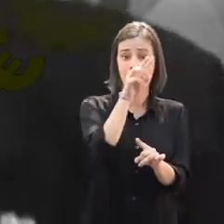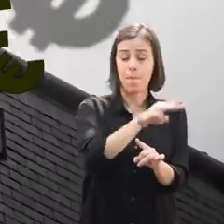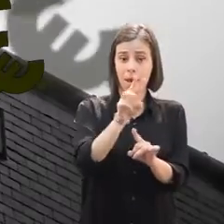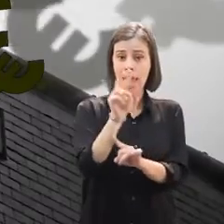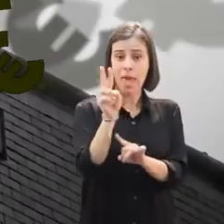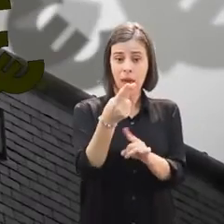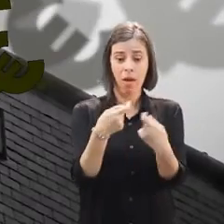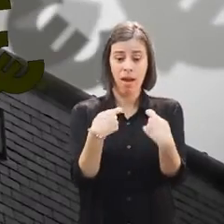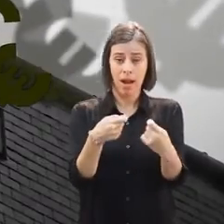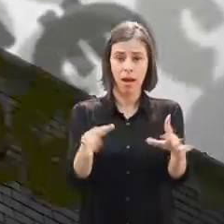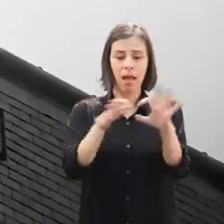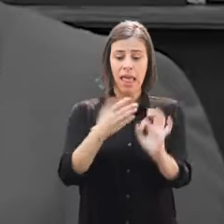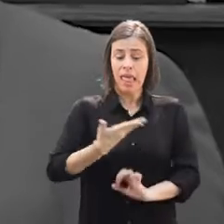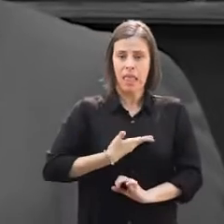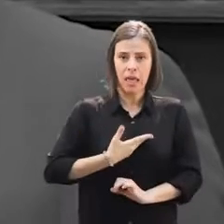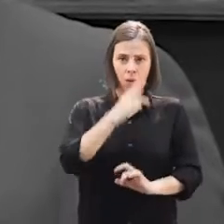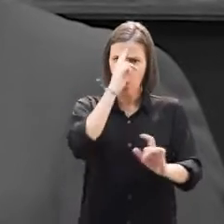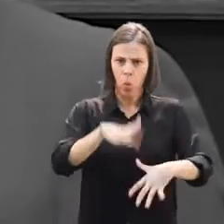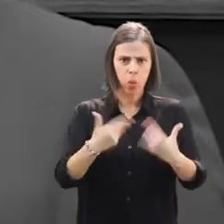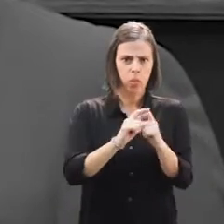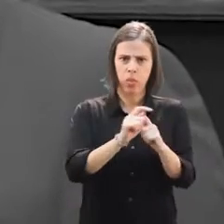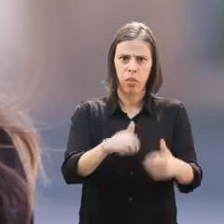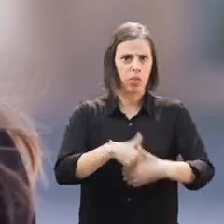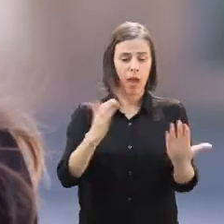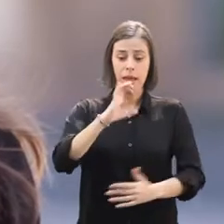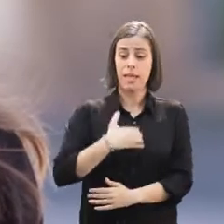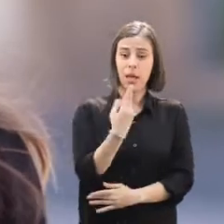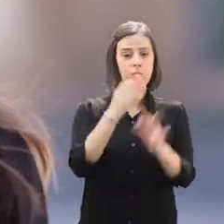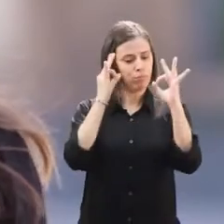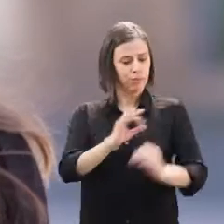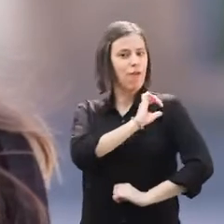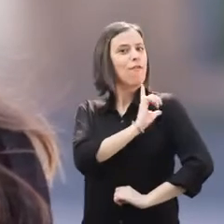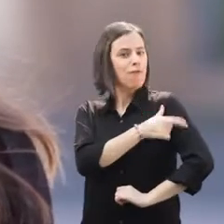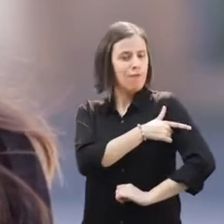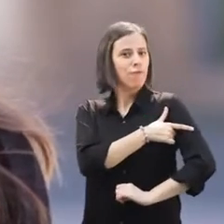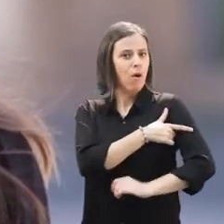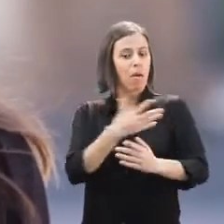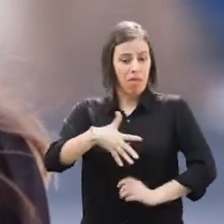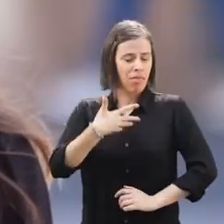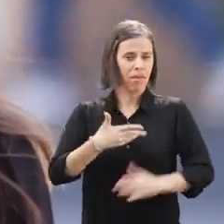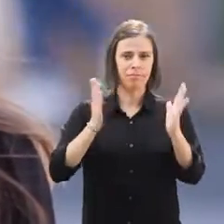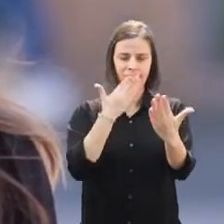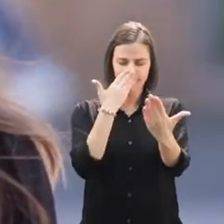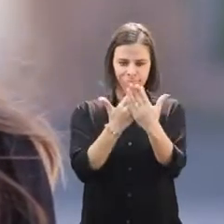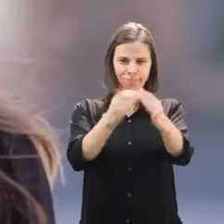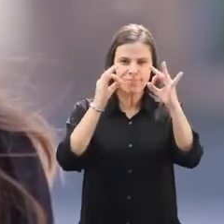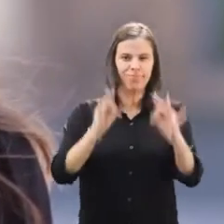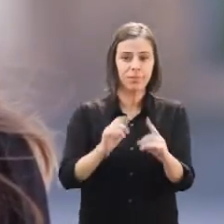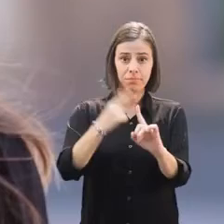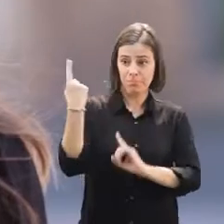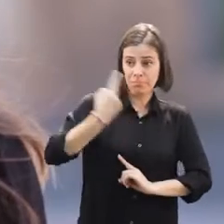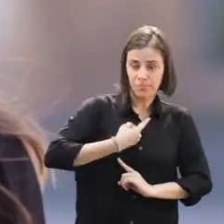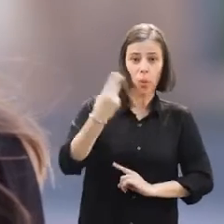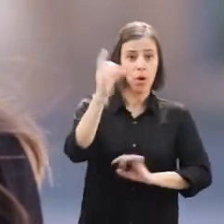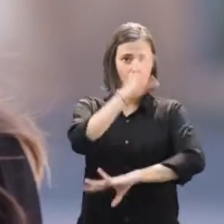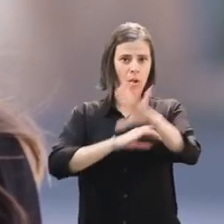milhões de euros consumidos numa dívida insustentável. A CDU é a força que não se amedronta, que enfrenta as